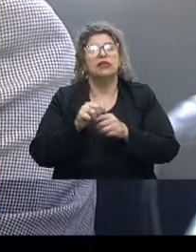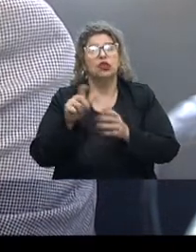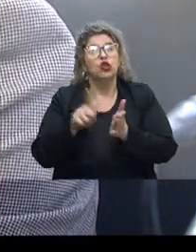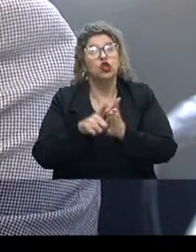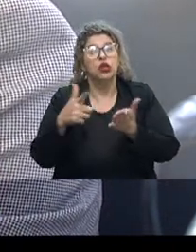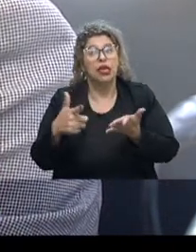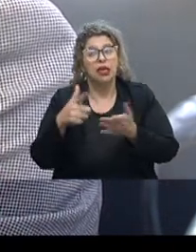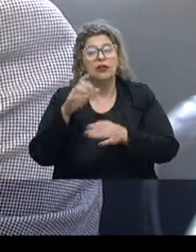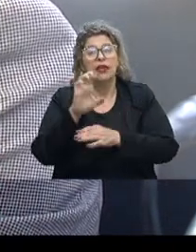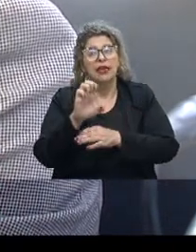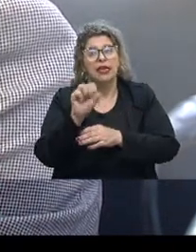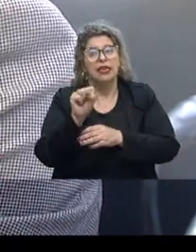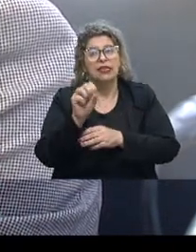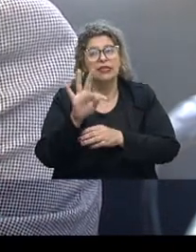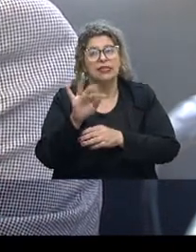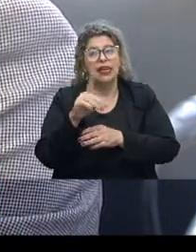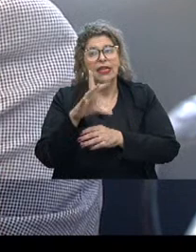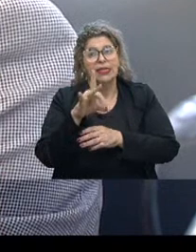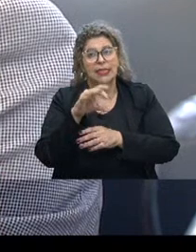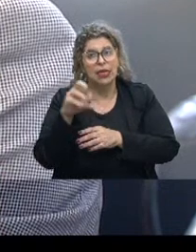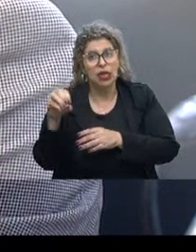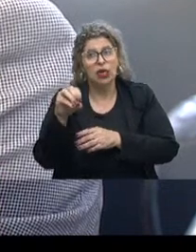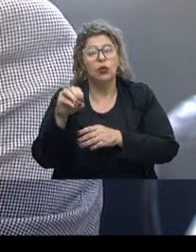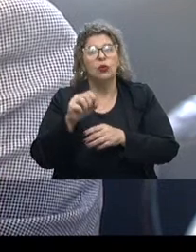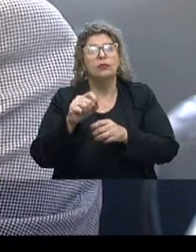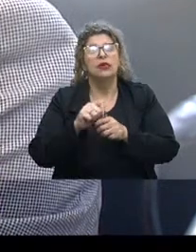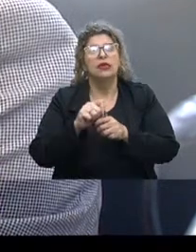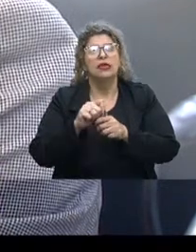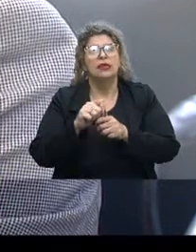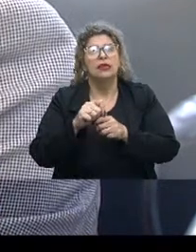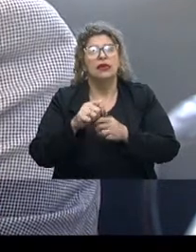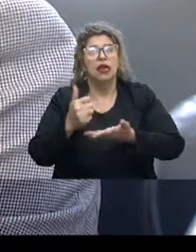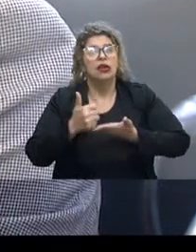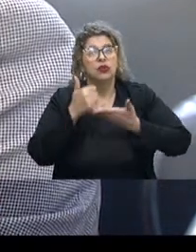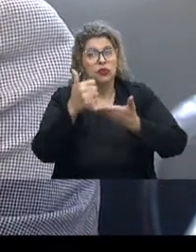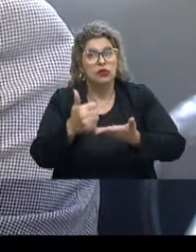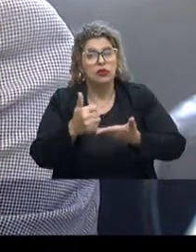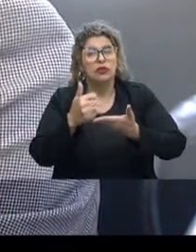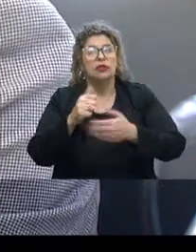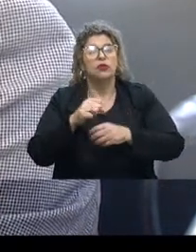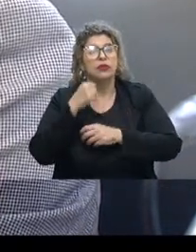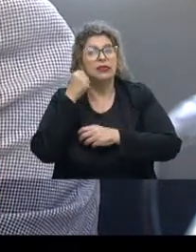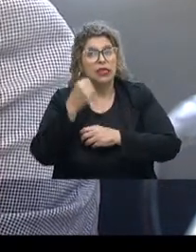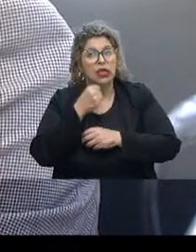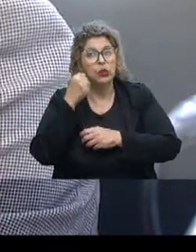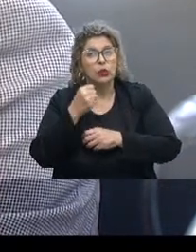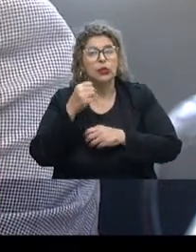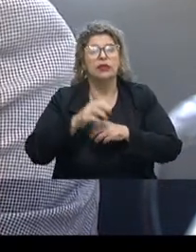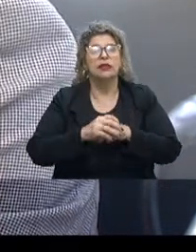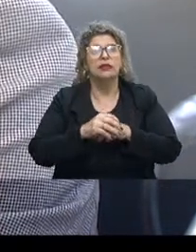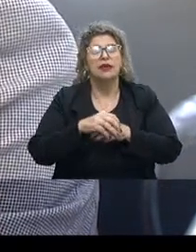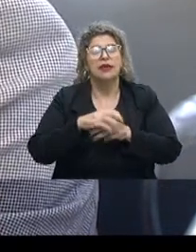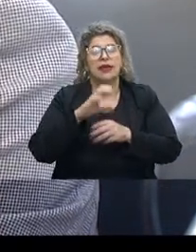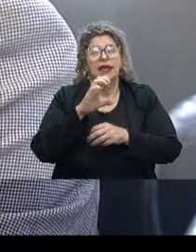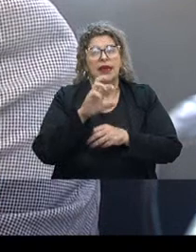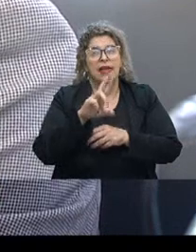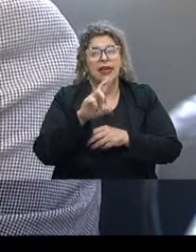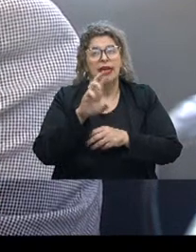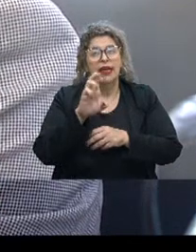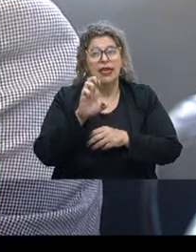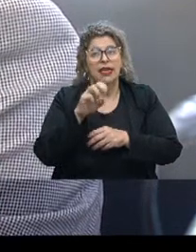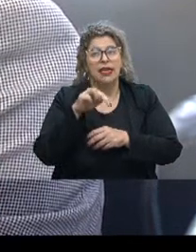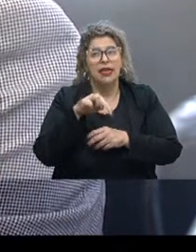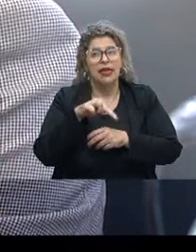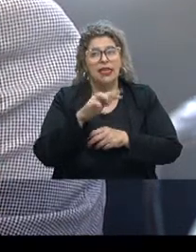estudo sobre desigualdade social, subsidiando os parlamentares do Congresso Nacional. e também o Renato Meirelles, que é um dos maiores